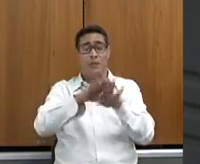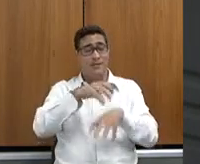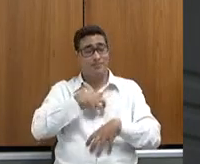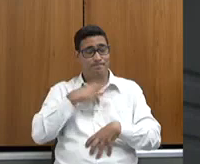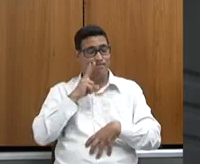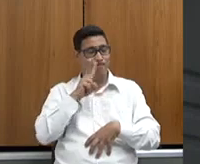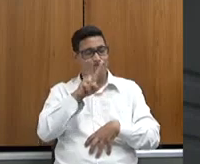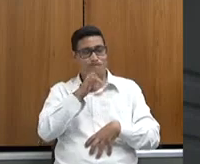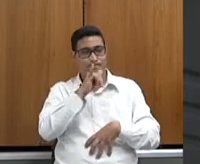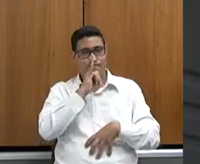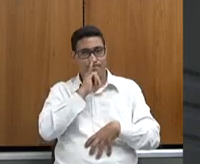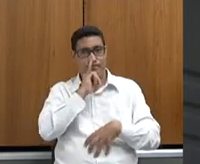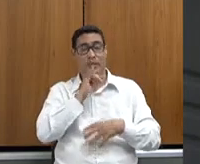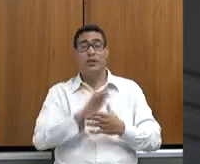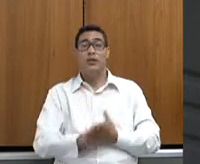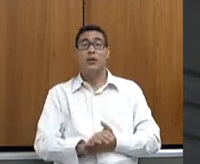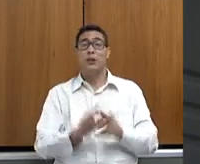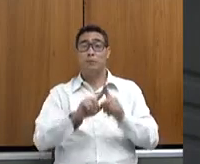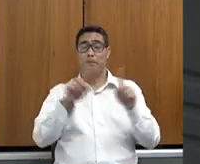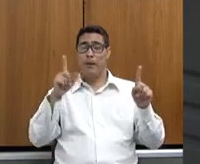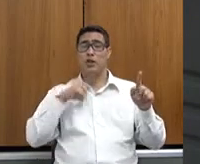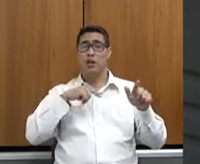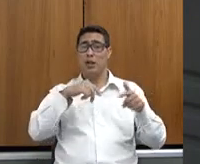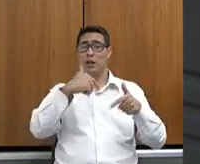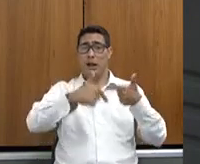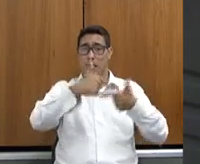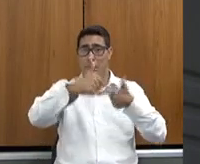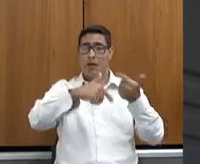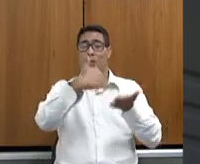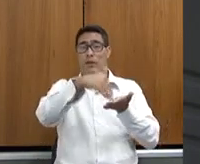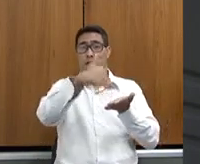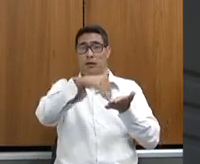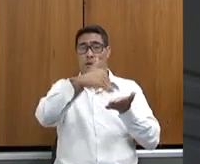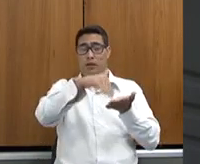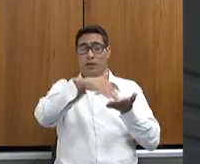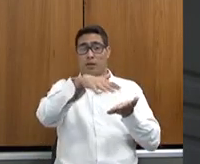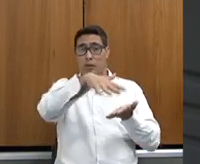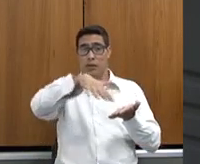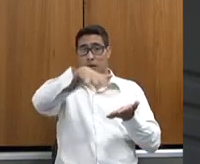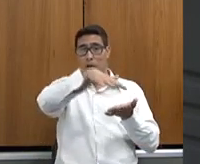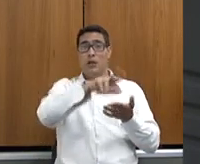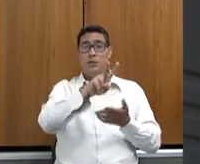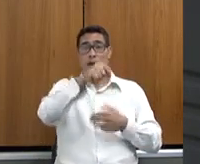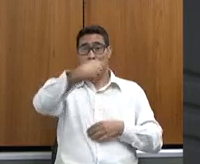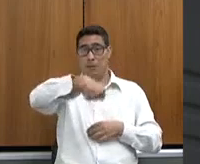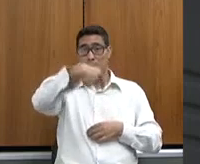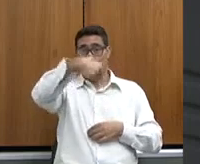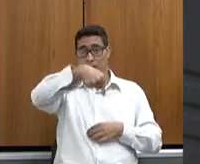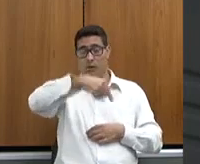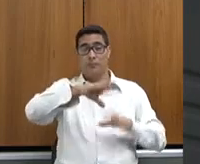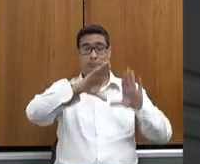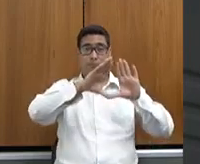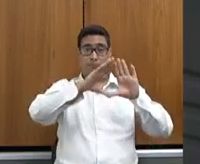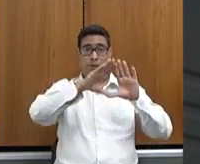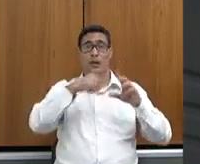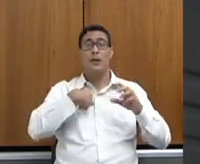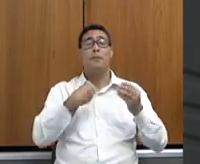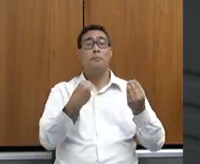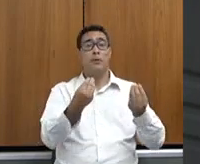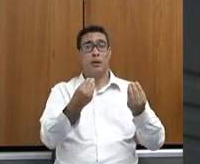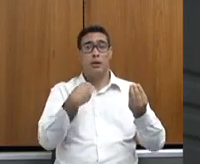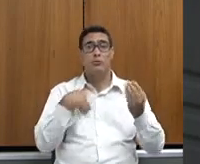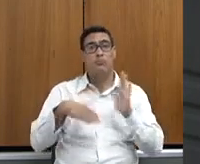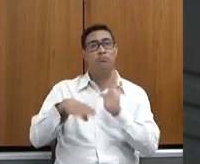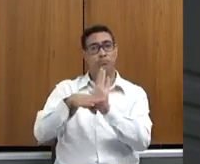trabalhando na secretaria, o Minas Mais Seguro, eu disse aqui no início, e vamos precisar muito aqui dessa casa para poder a gente conseguir evoluir